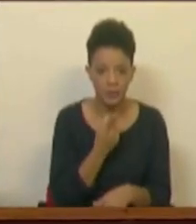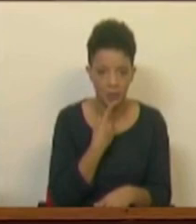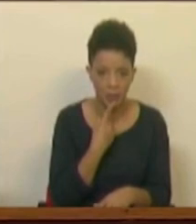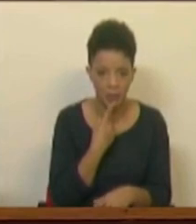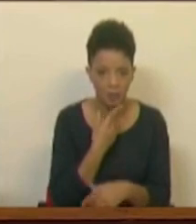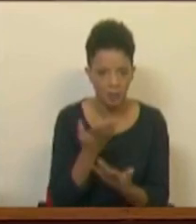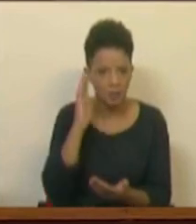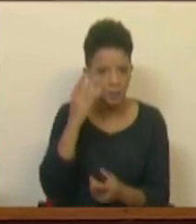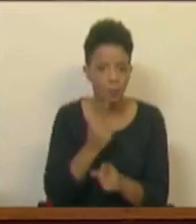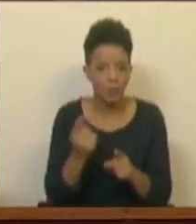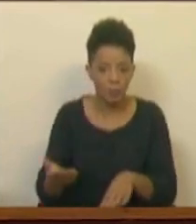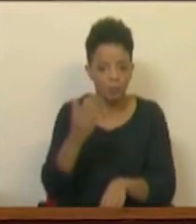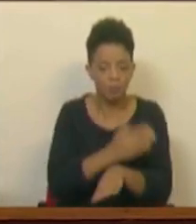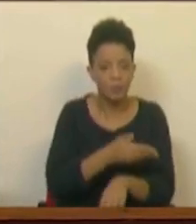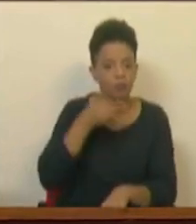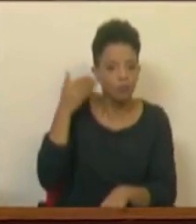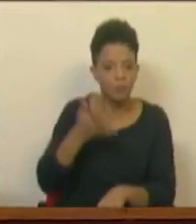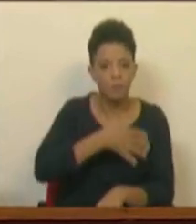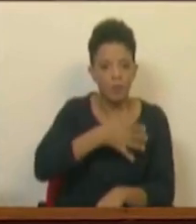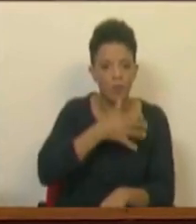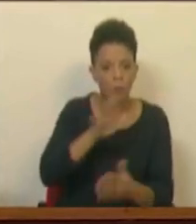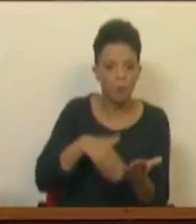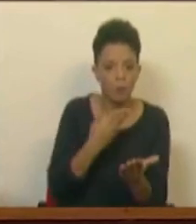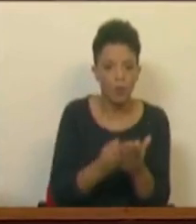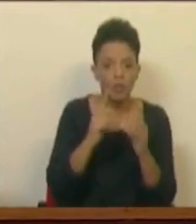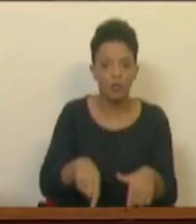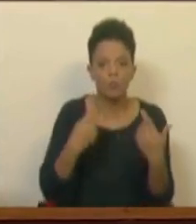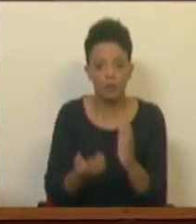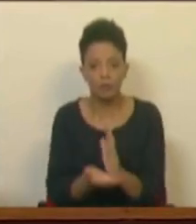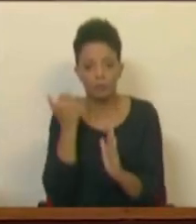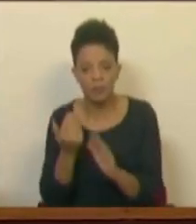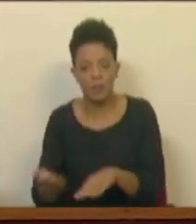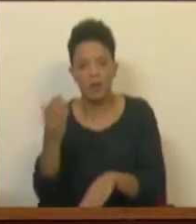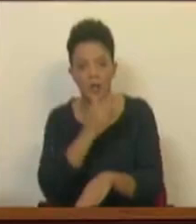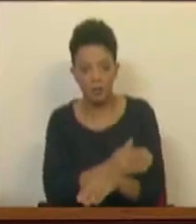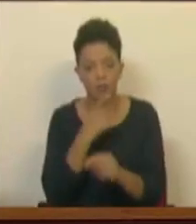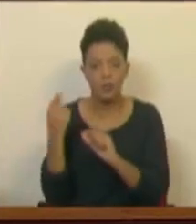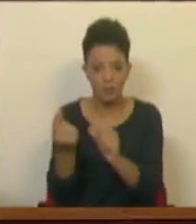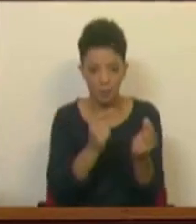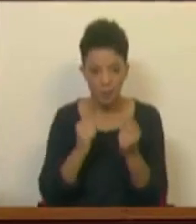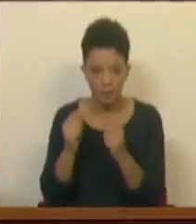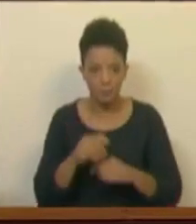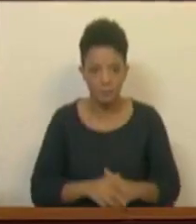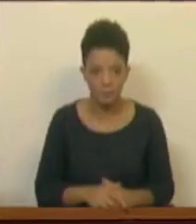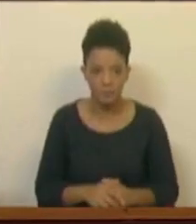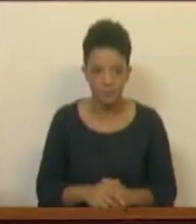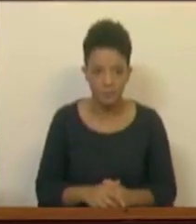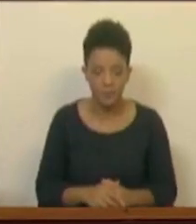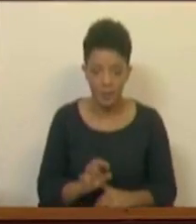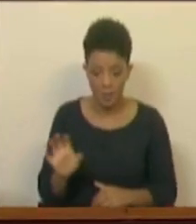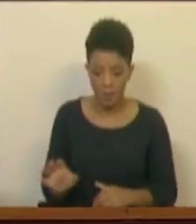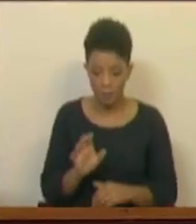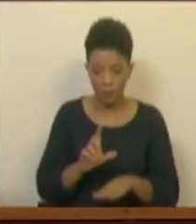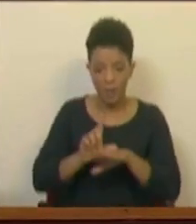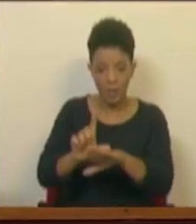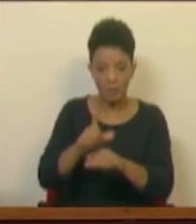saber porque é que precoce foi apresentar-se uma iniciativa que teve de ser retirada antes de chegar a debate. A forma como o